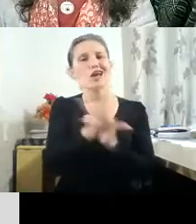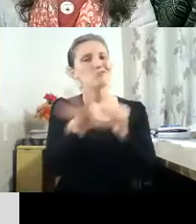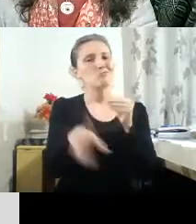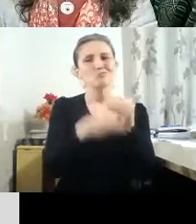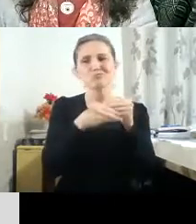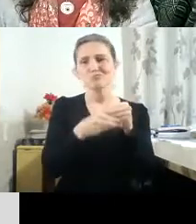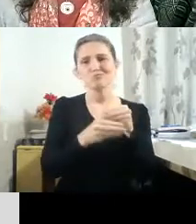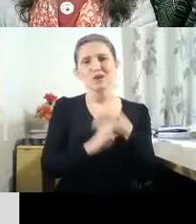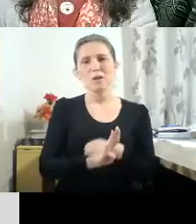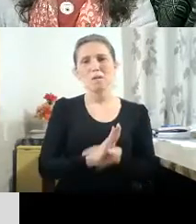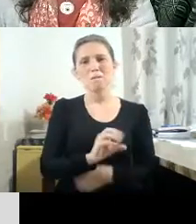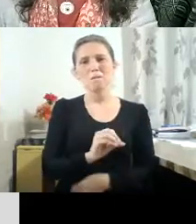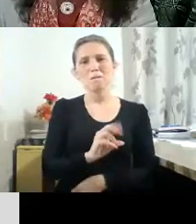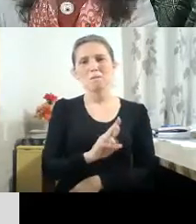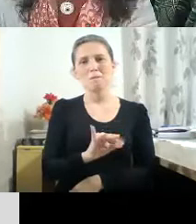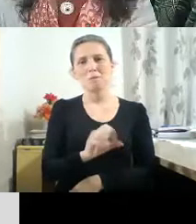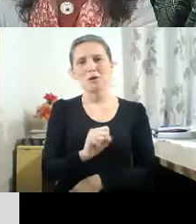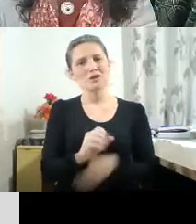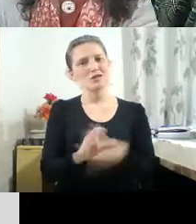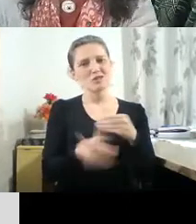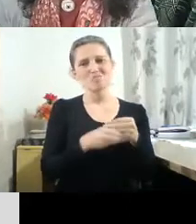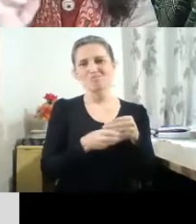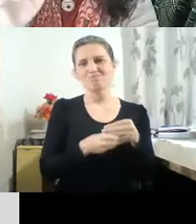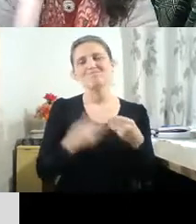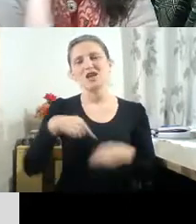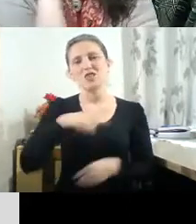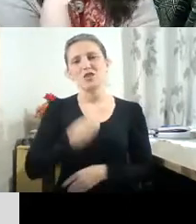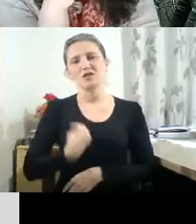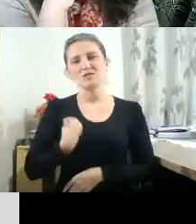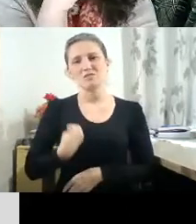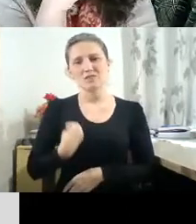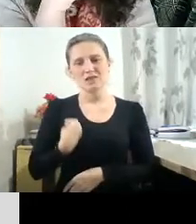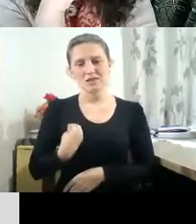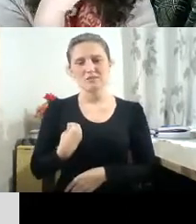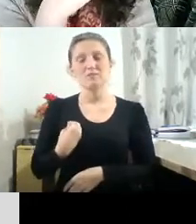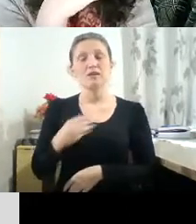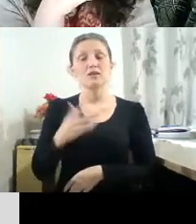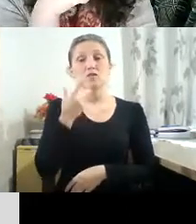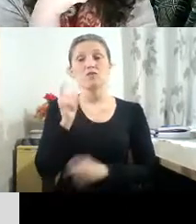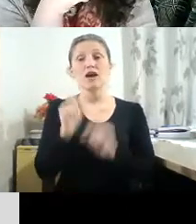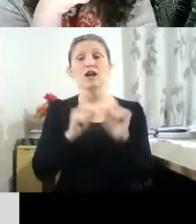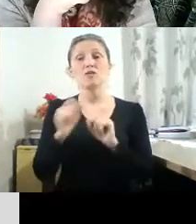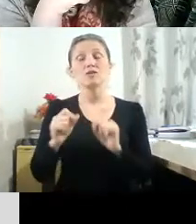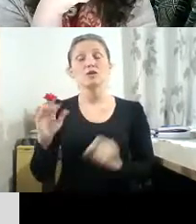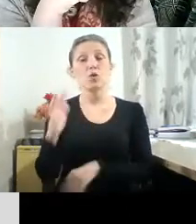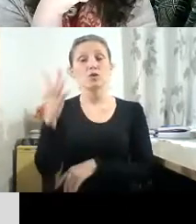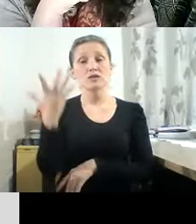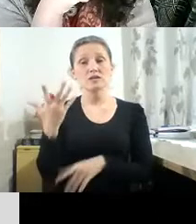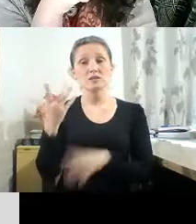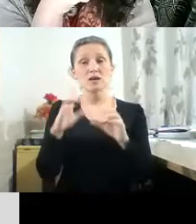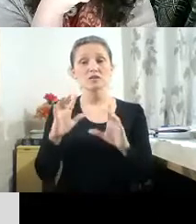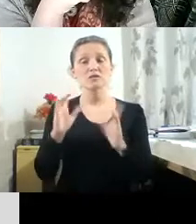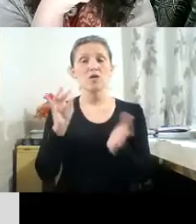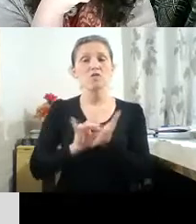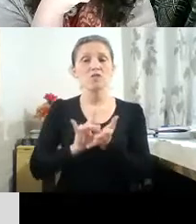do Boris, ele fala desse acontecimento, do fato, a primeira realidade e que vai ser